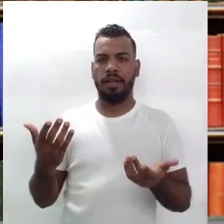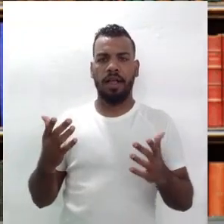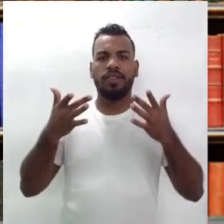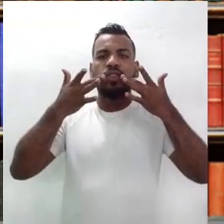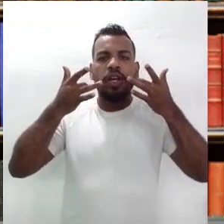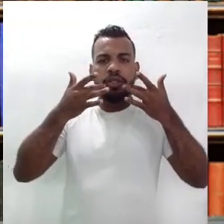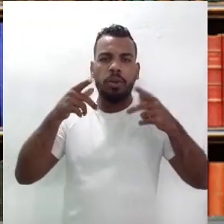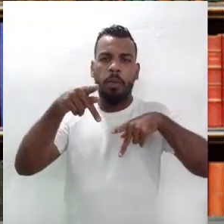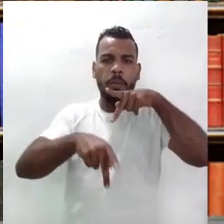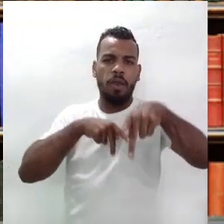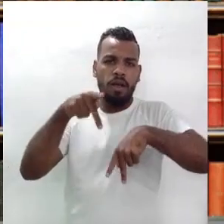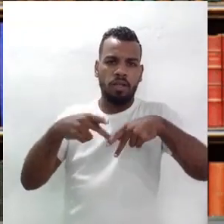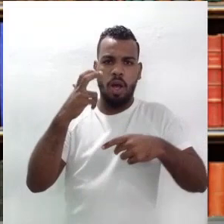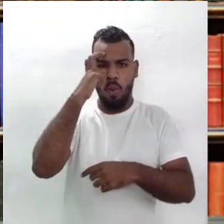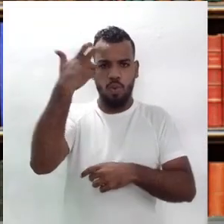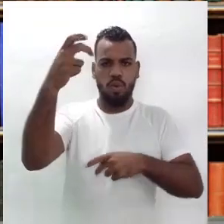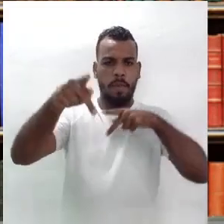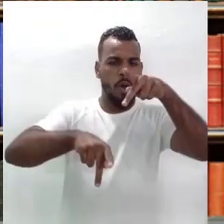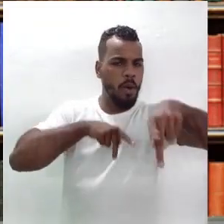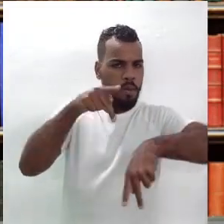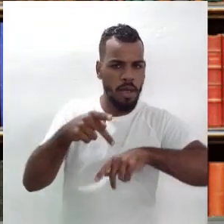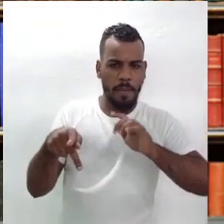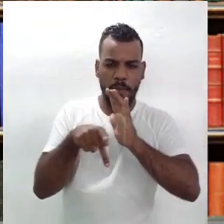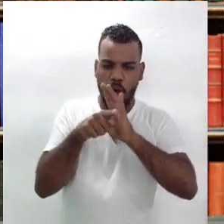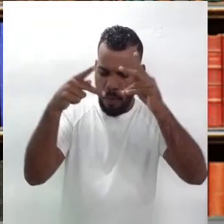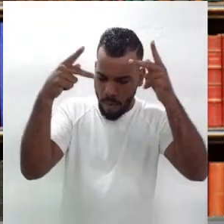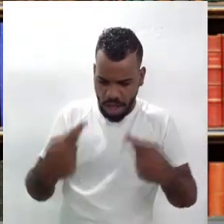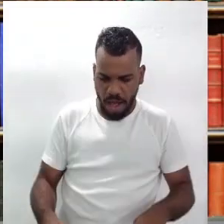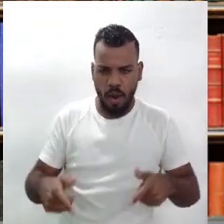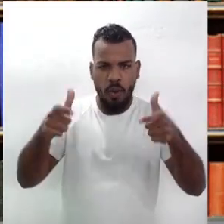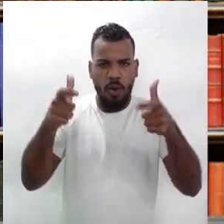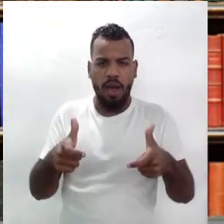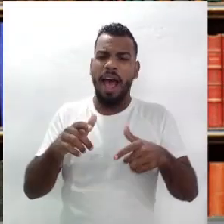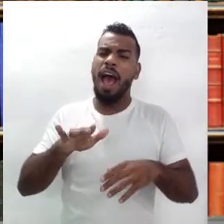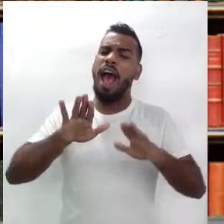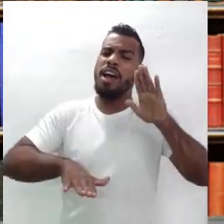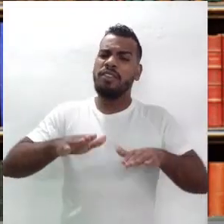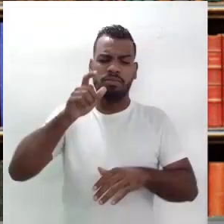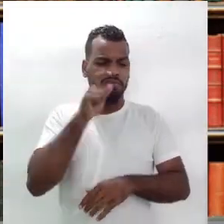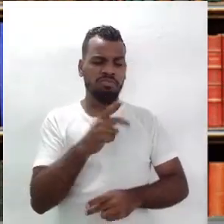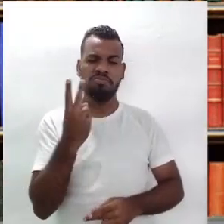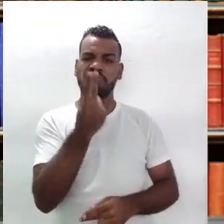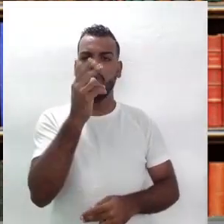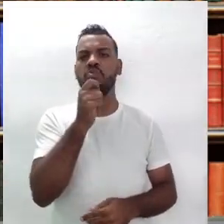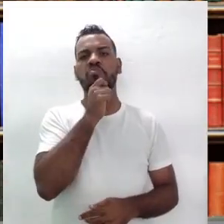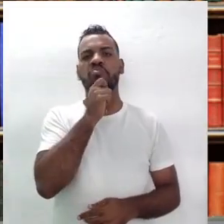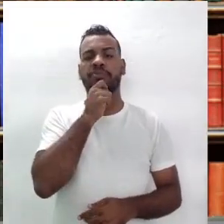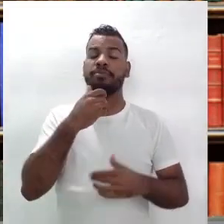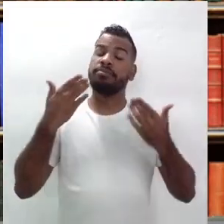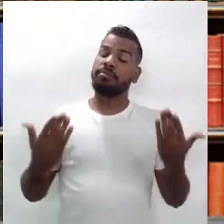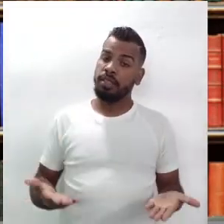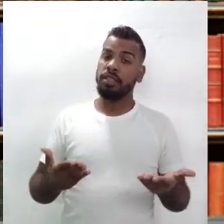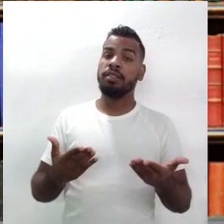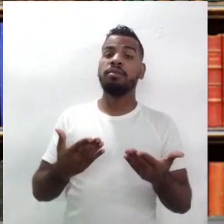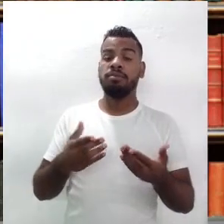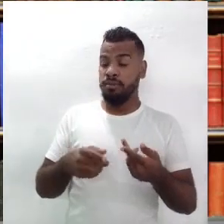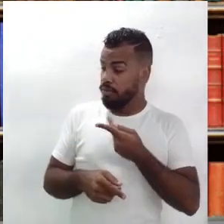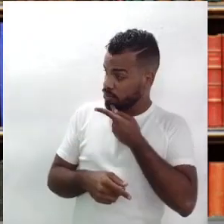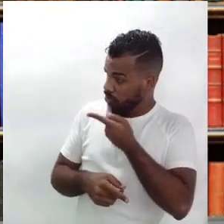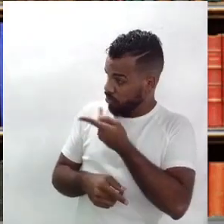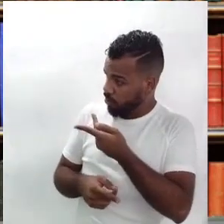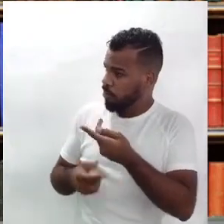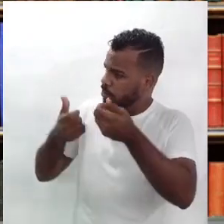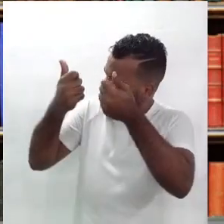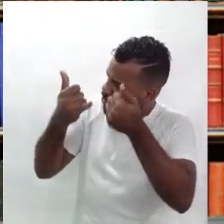teatro popular, essa cultura popular da terra, muitas vezes a gente não valoriza, né? E justamente, eu gostaria que você falasse um